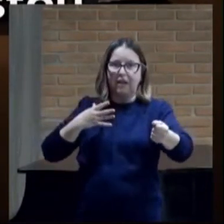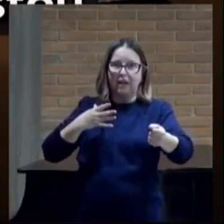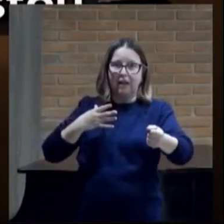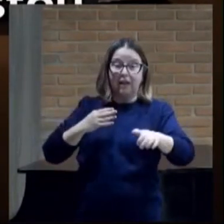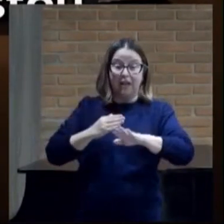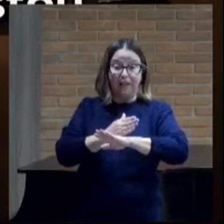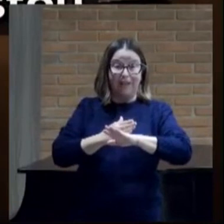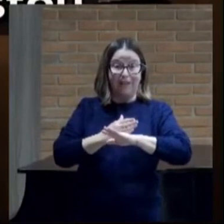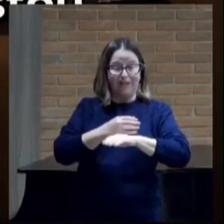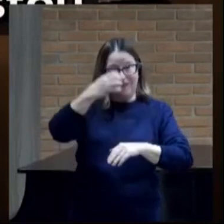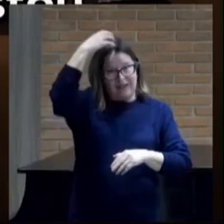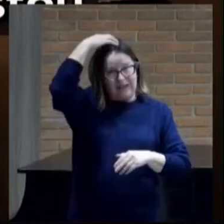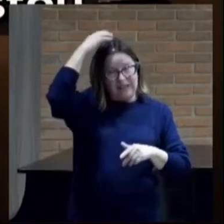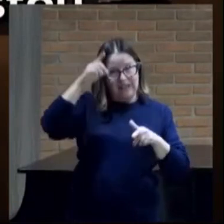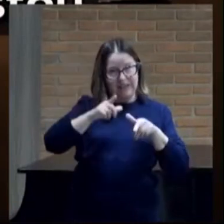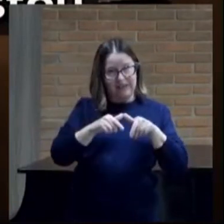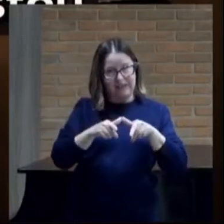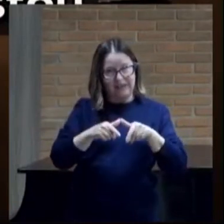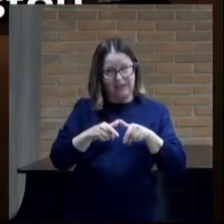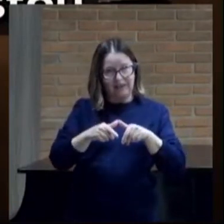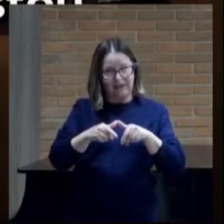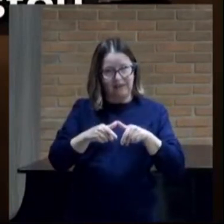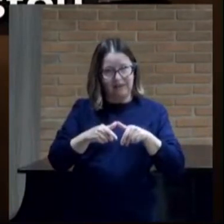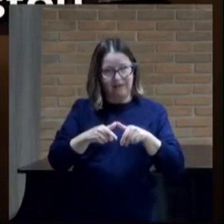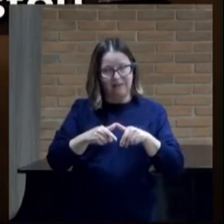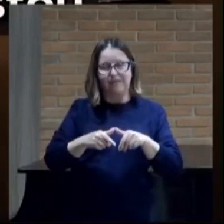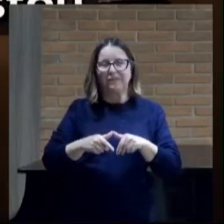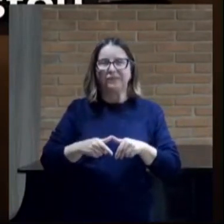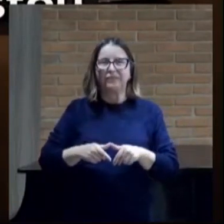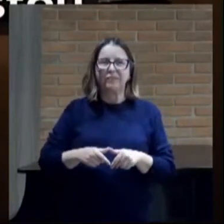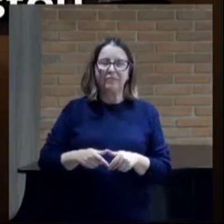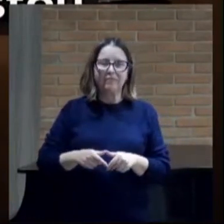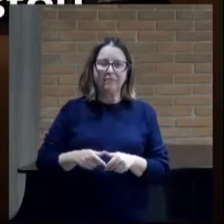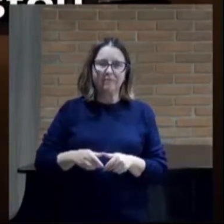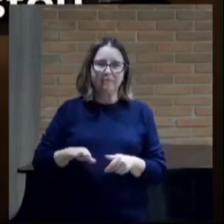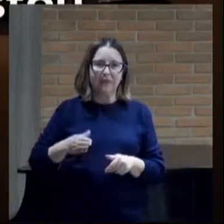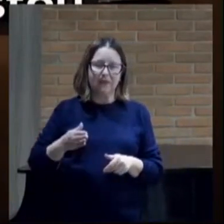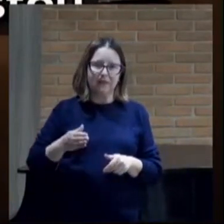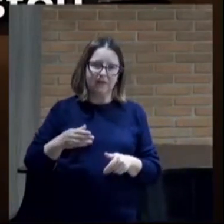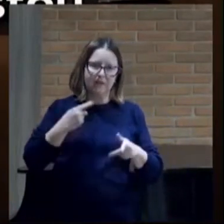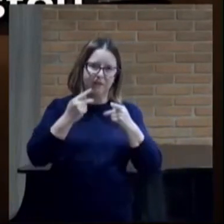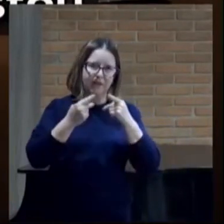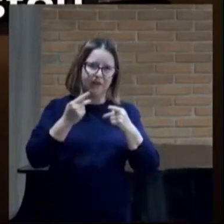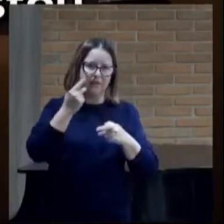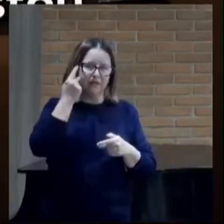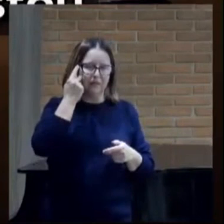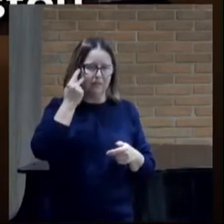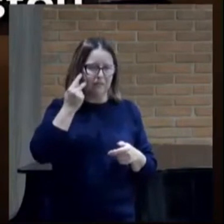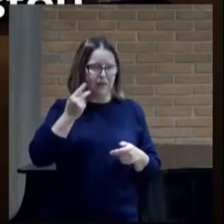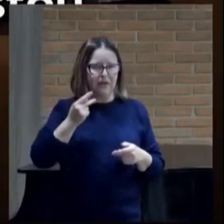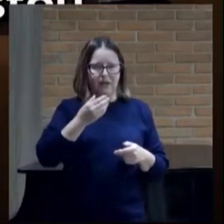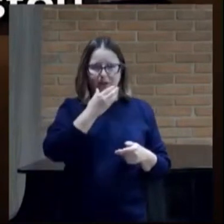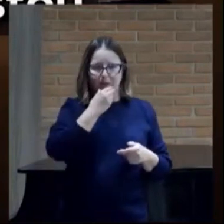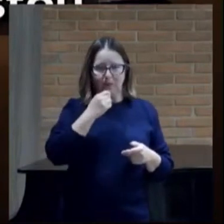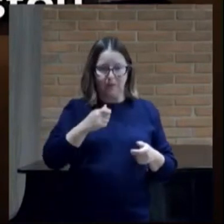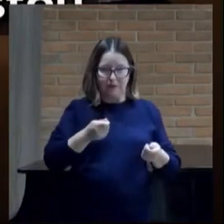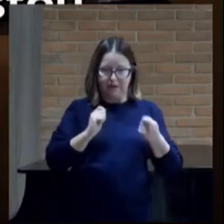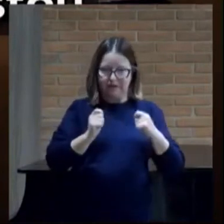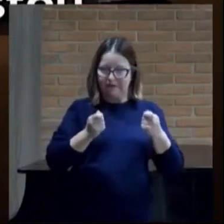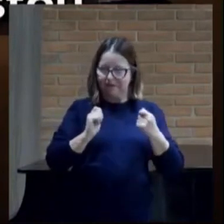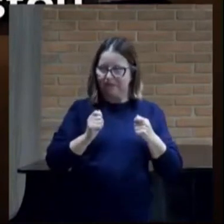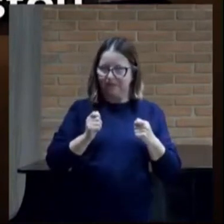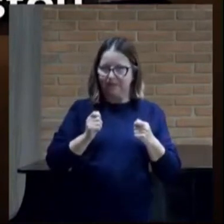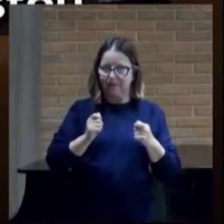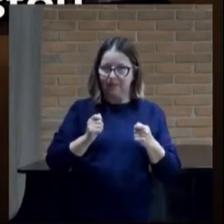Israel por entre as juntas da sua armadura então disse ao seu cocheiro vira e